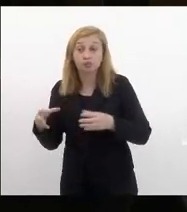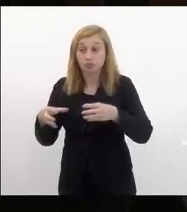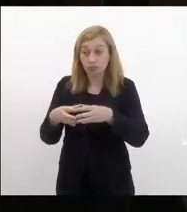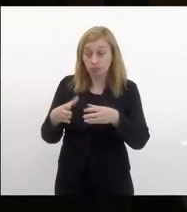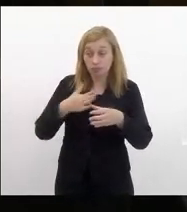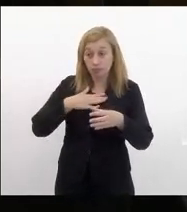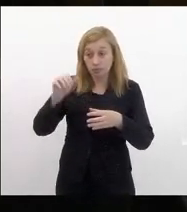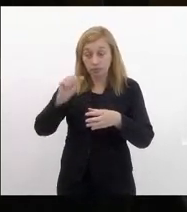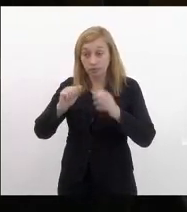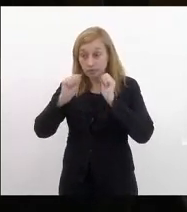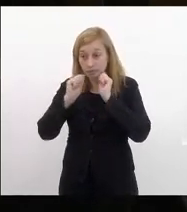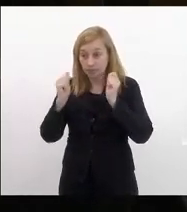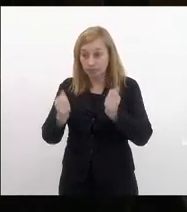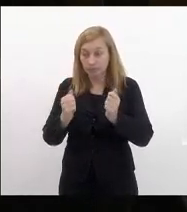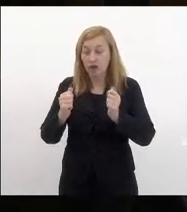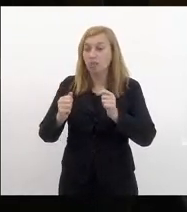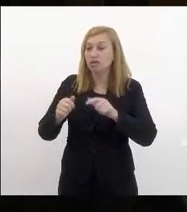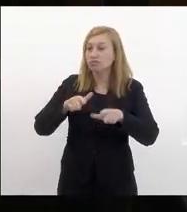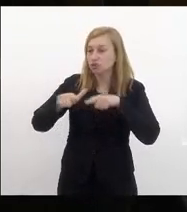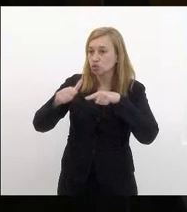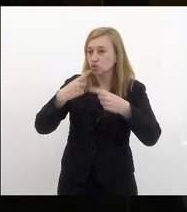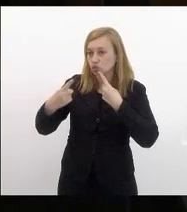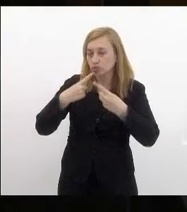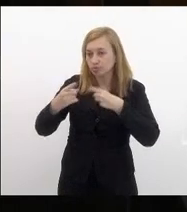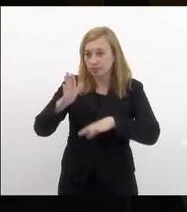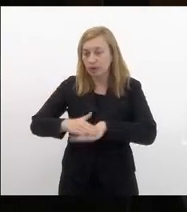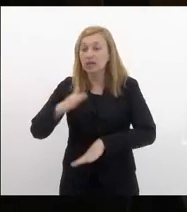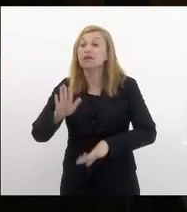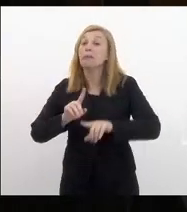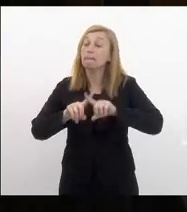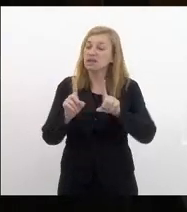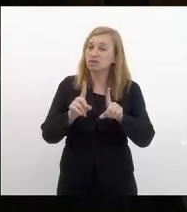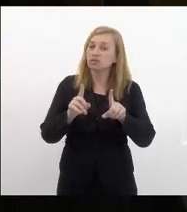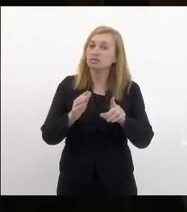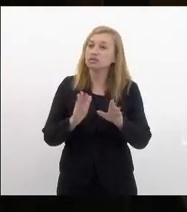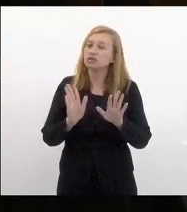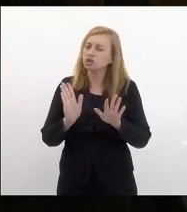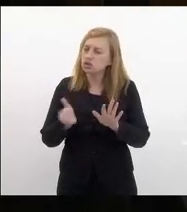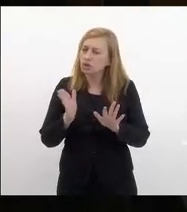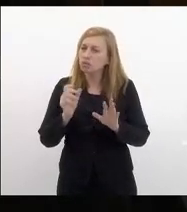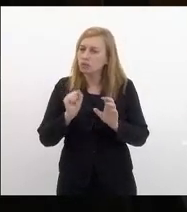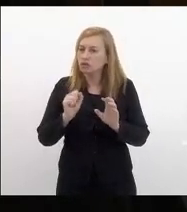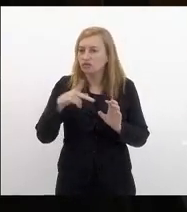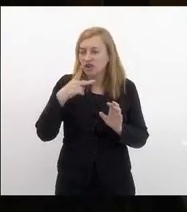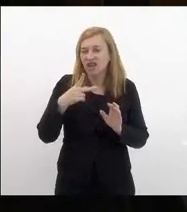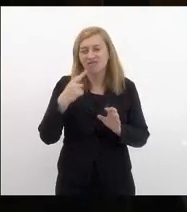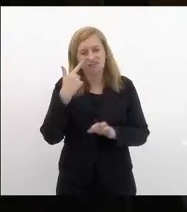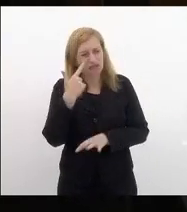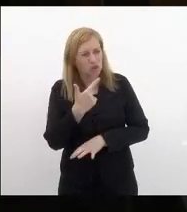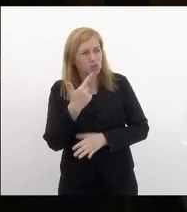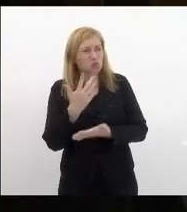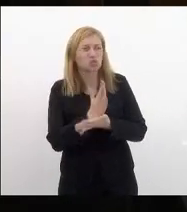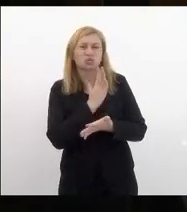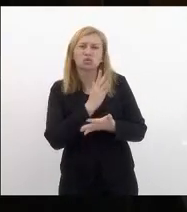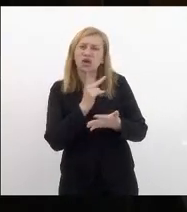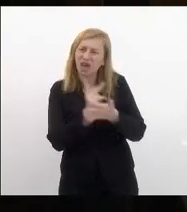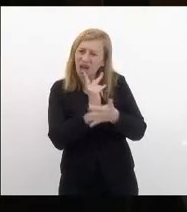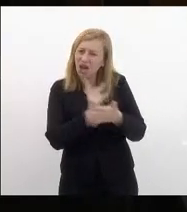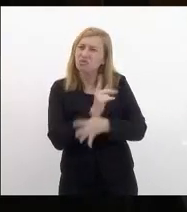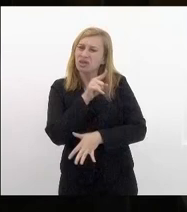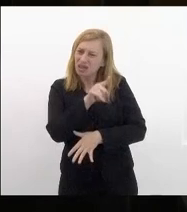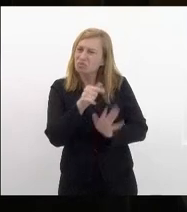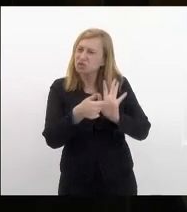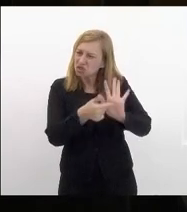assessoria para a gente poder aprofundar essa discussão mas a princípio a gente já vê muitas covardias ali colocadas